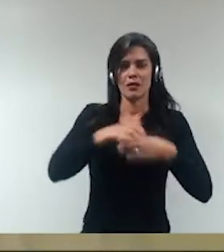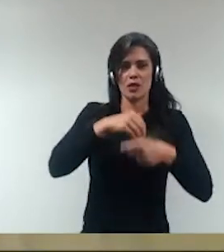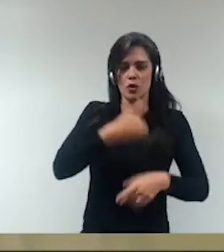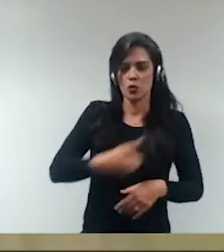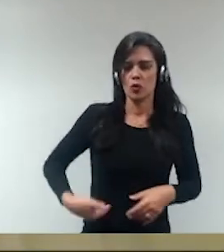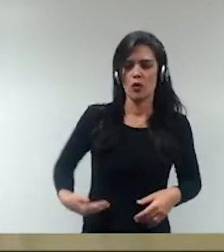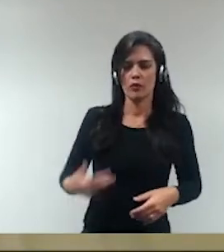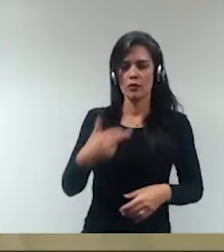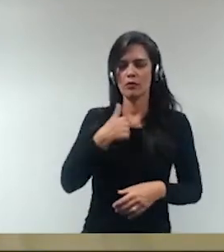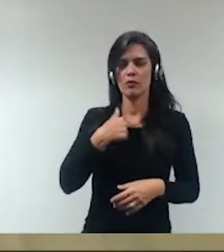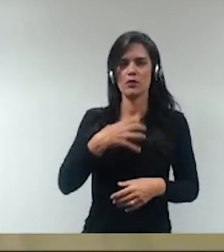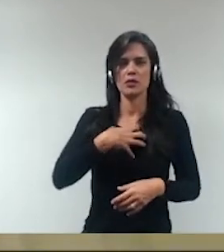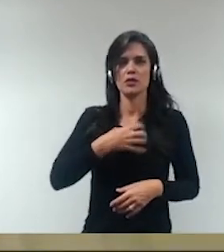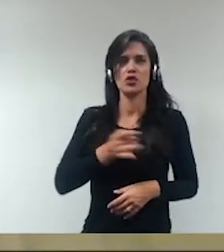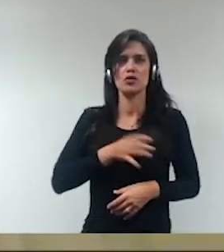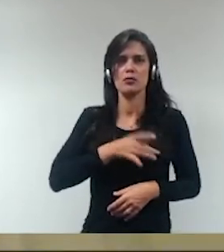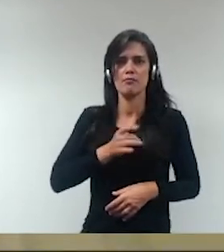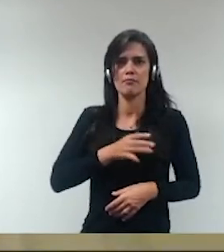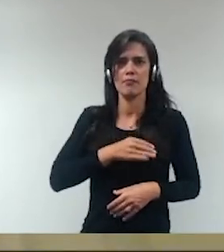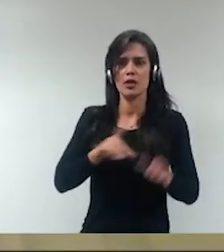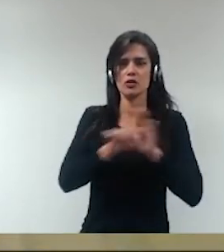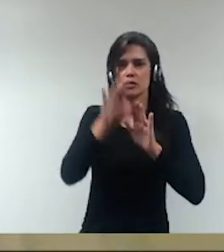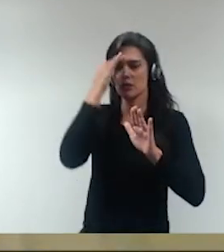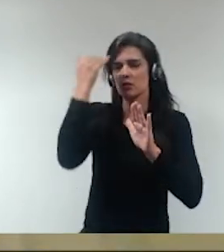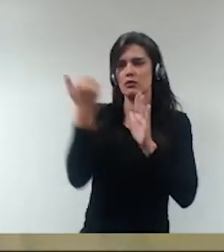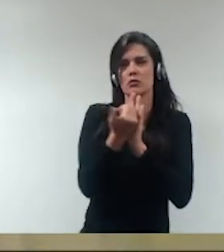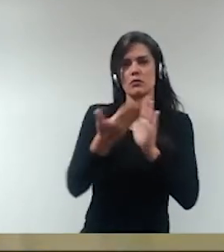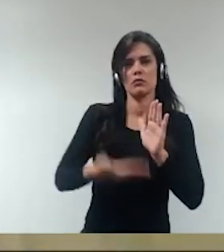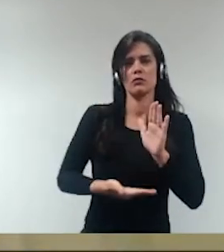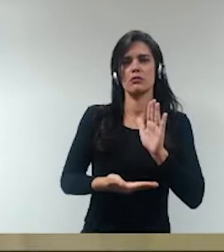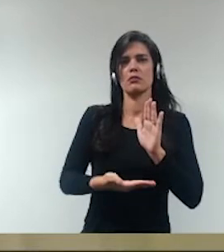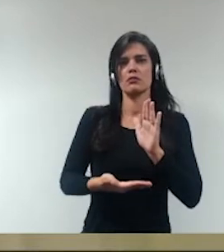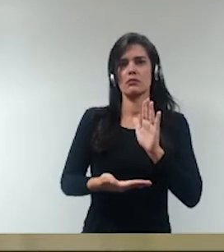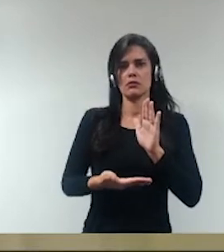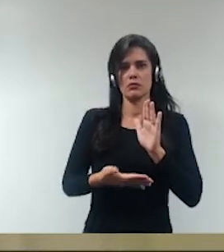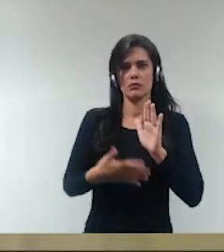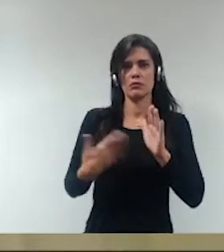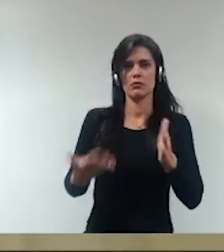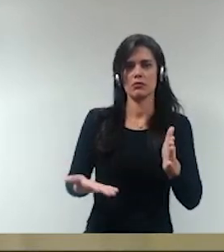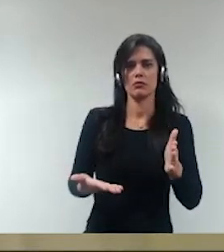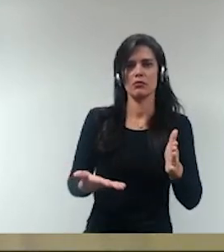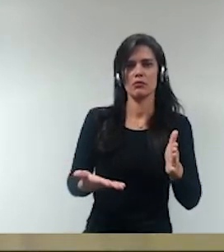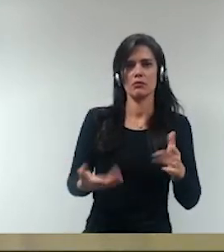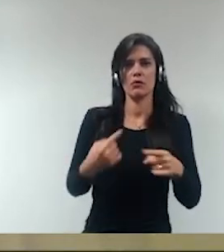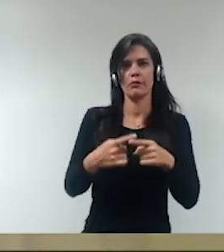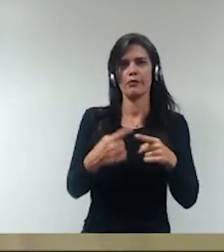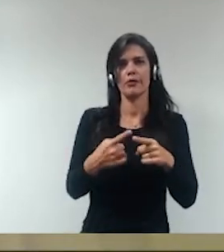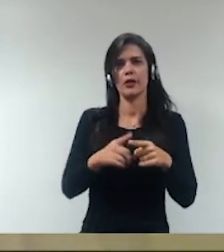nós vamos falar, eu vou me mencionar, daqui a pouquinho, o chamado direito administrativo do medo, né,